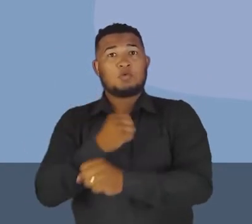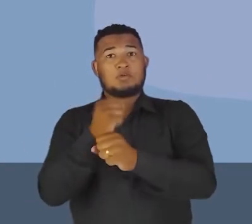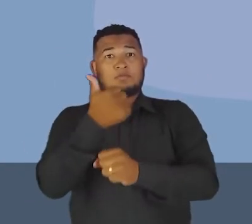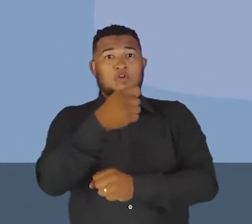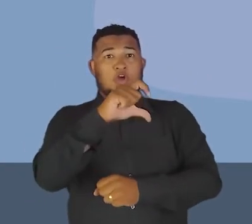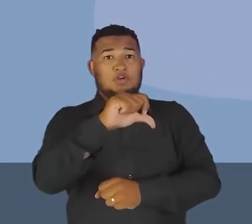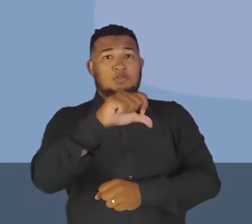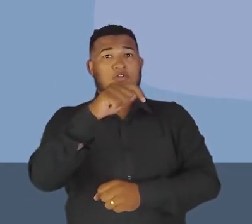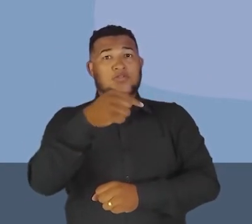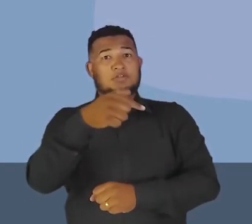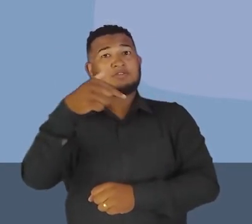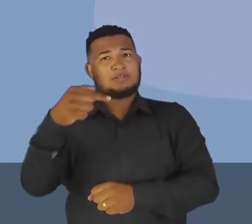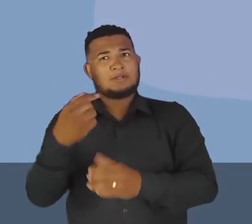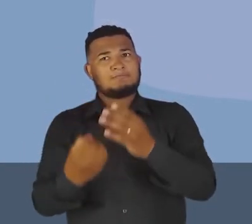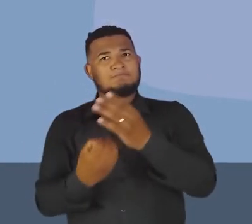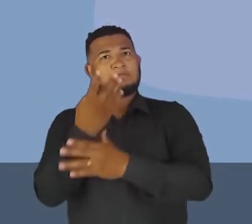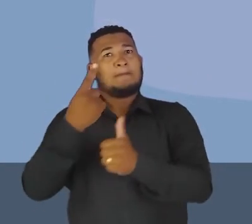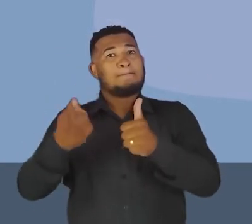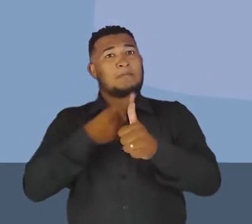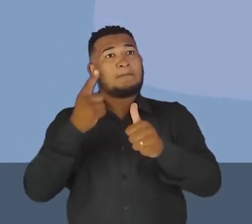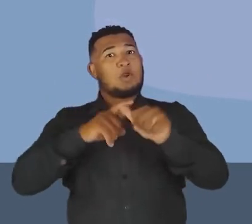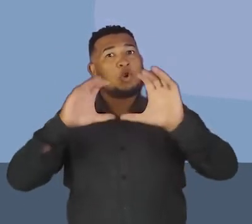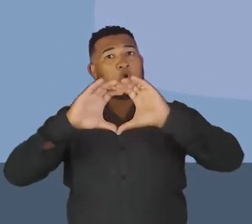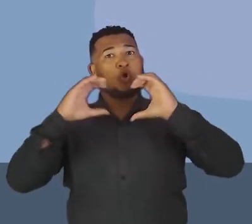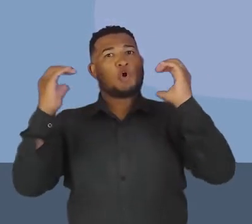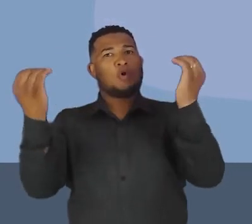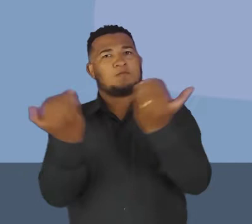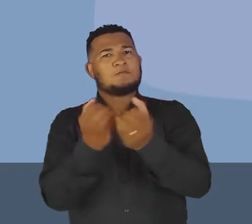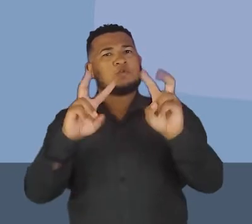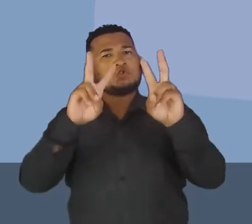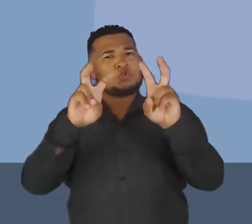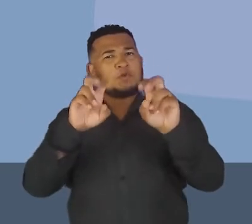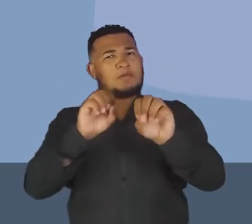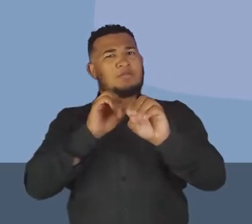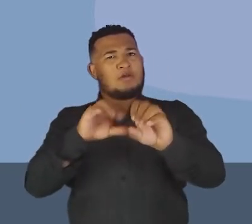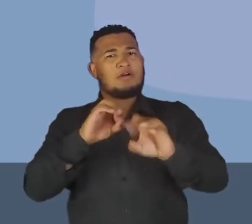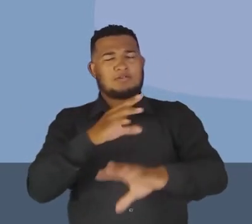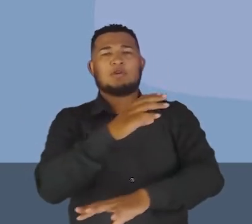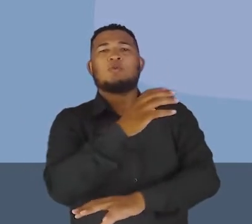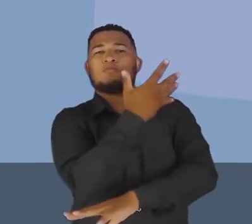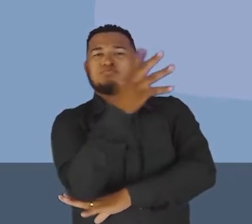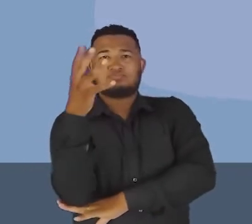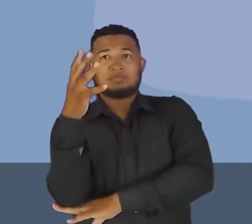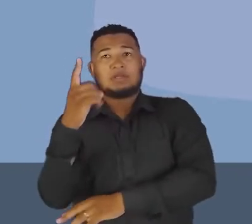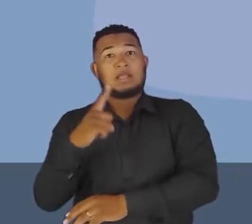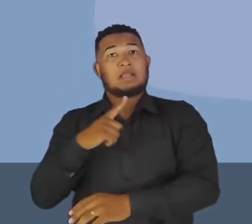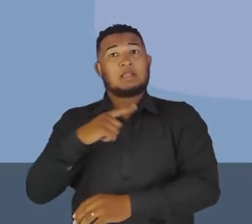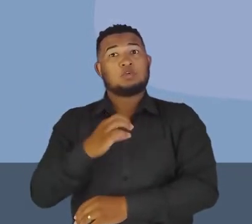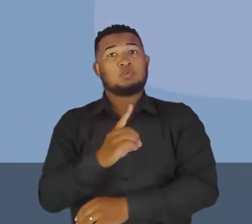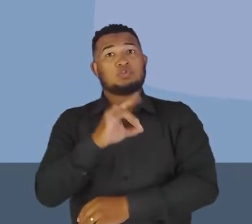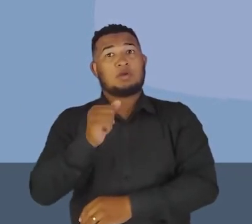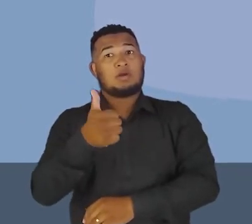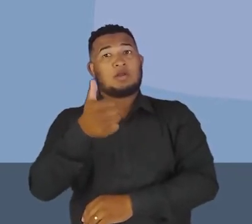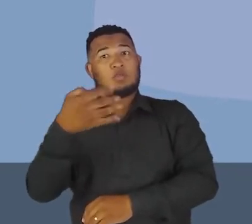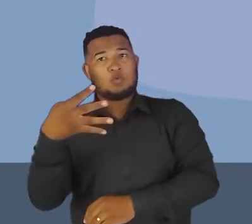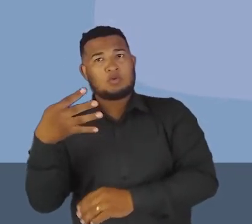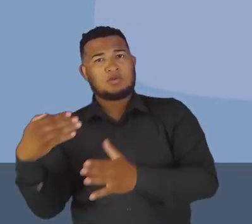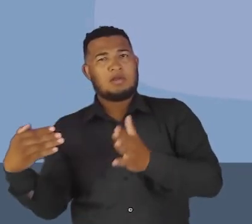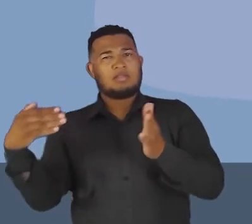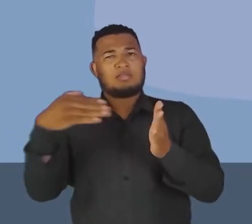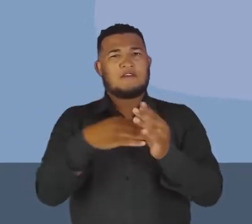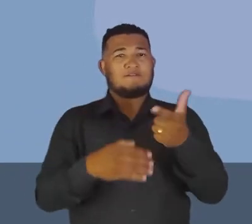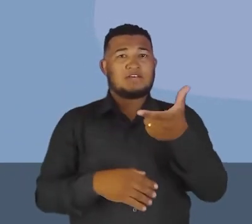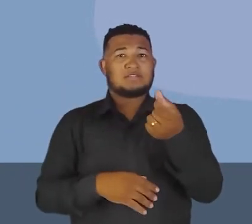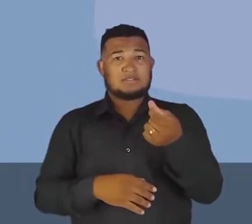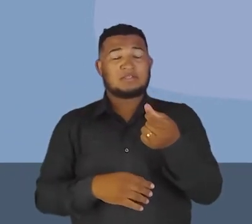a gente teve a primeira conferência intergovernamental sobre a educação ambiental que ocorreu entre os dias 14 a 26 de outubro, lá na Geórgia,